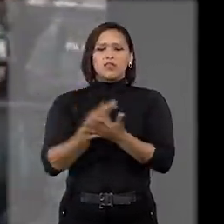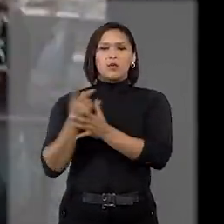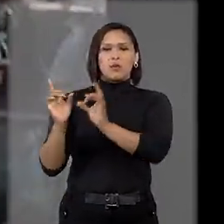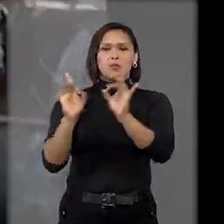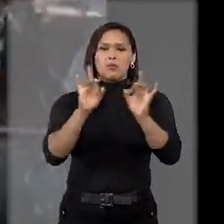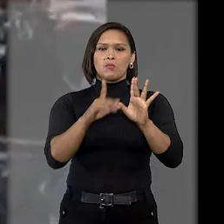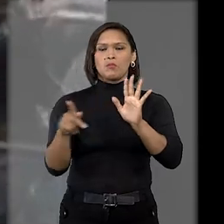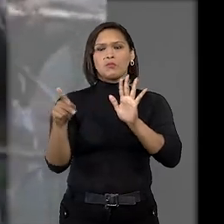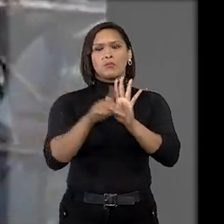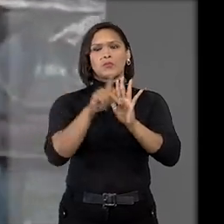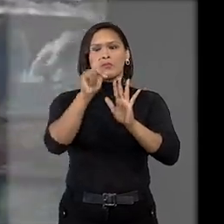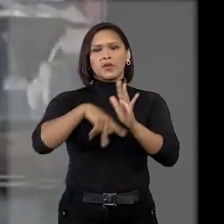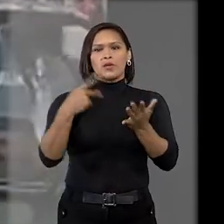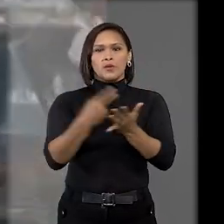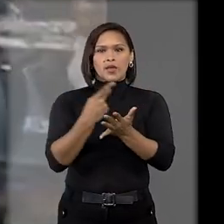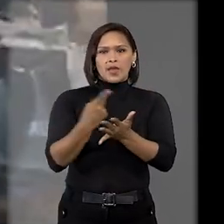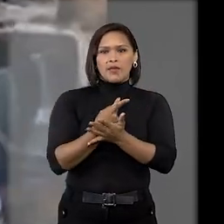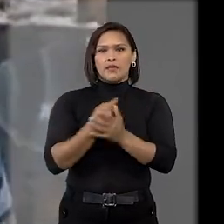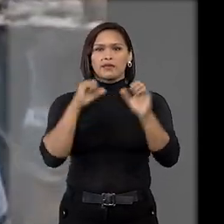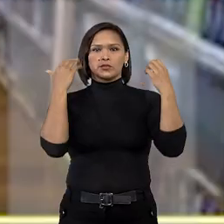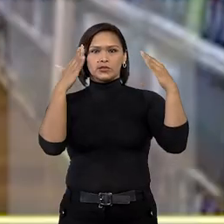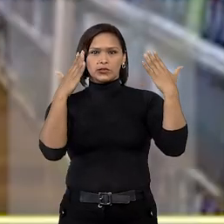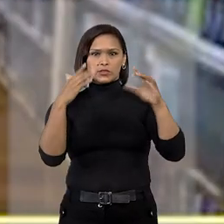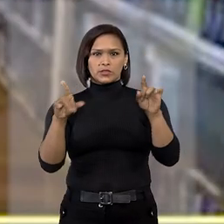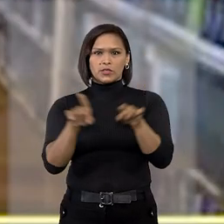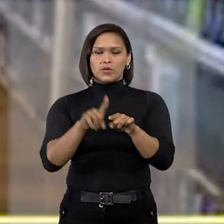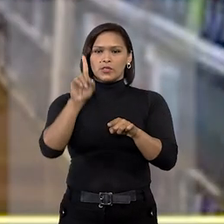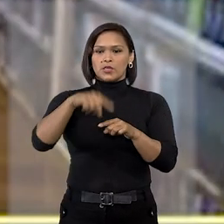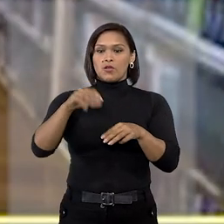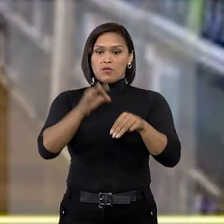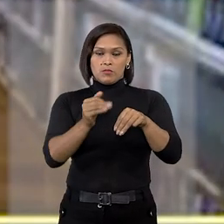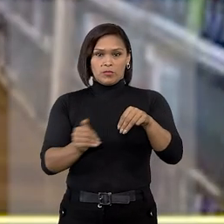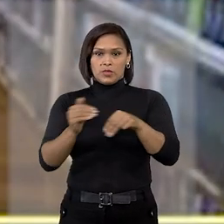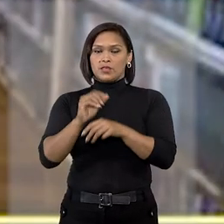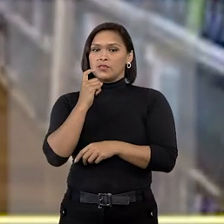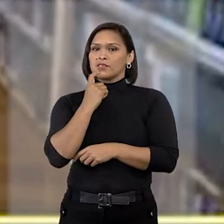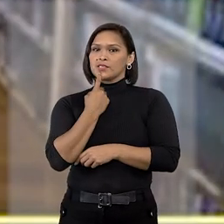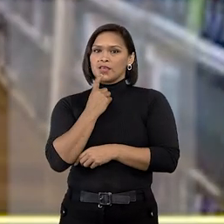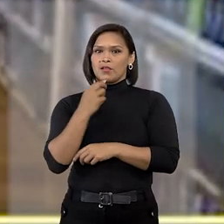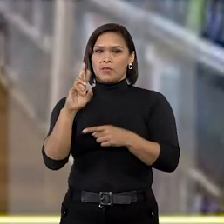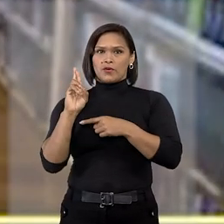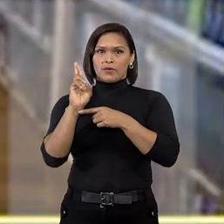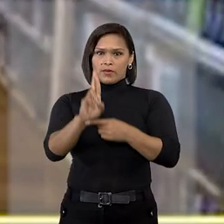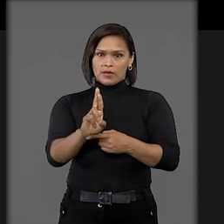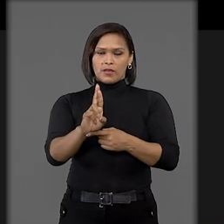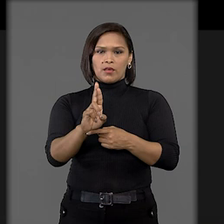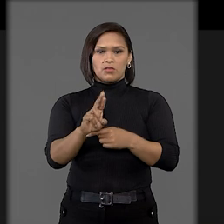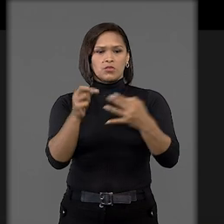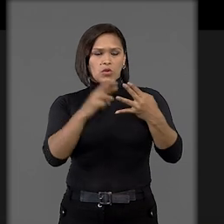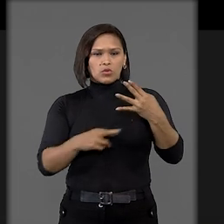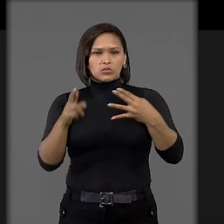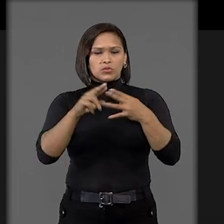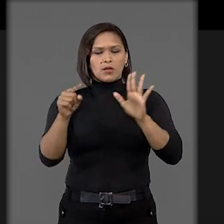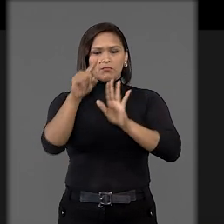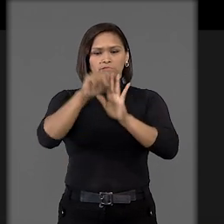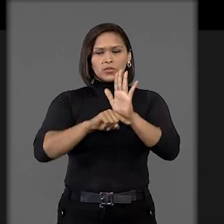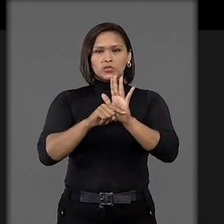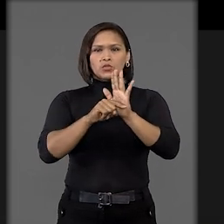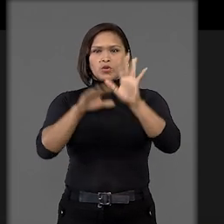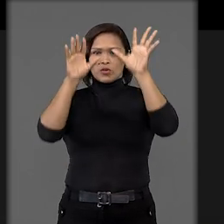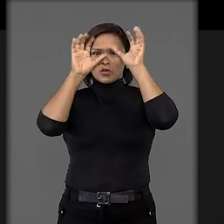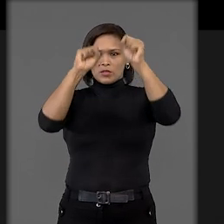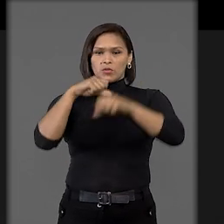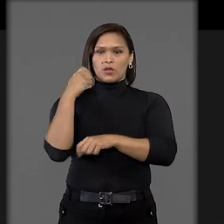exclusivamente pela imprudência dos torcedores. O ministro Luiz Felipe Salomão, relator do recurso, apontou que o Tribunal